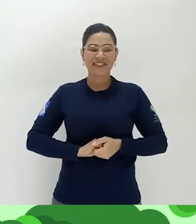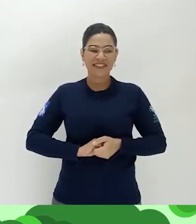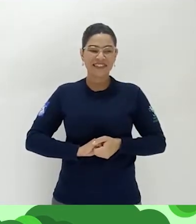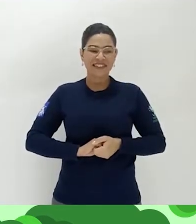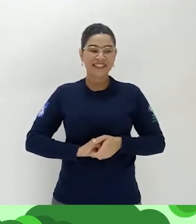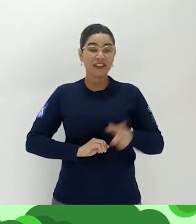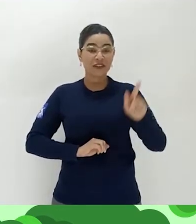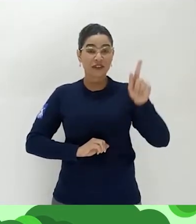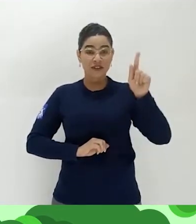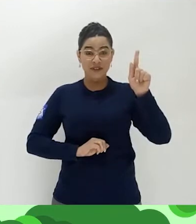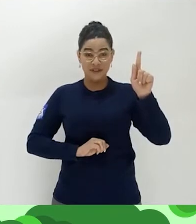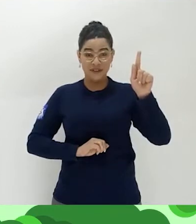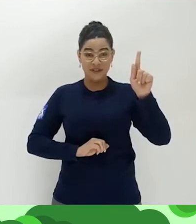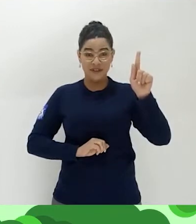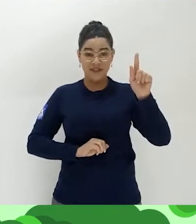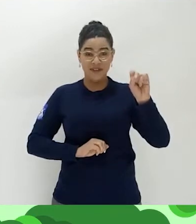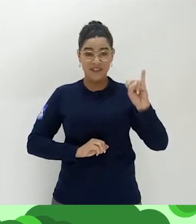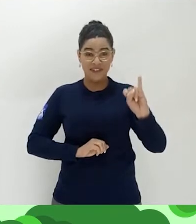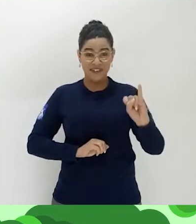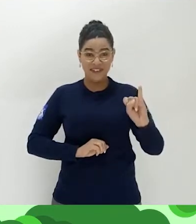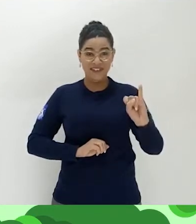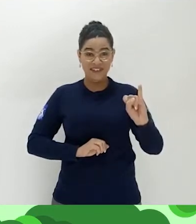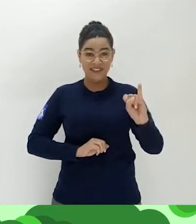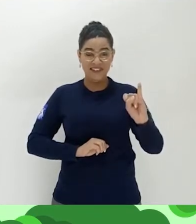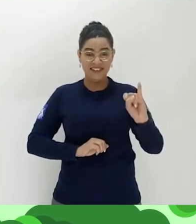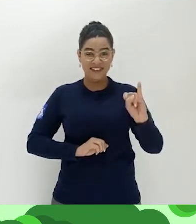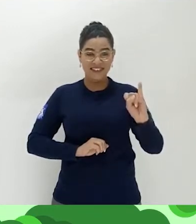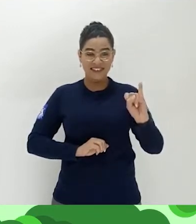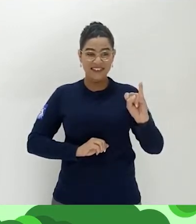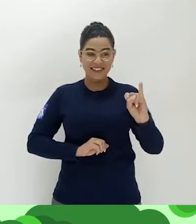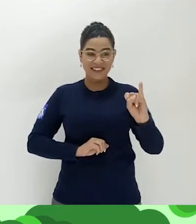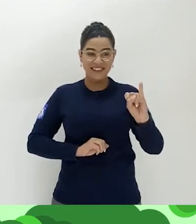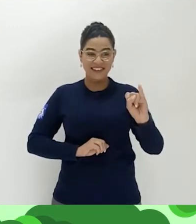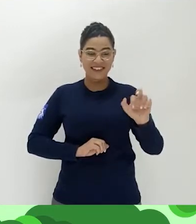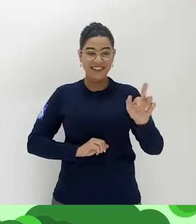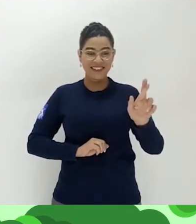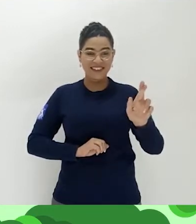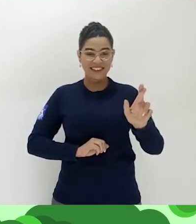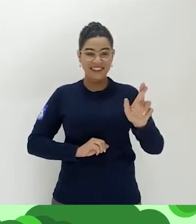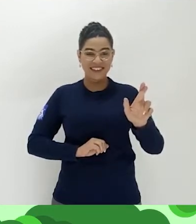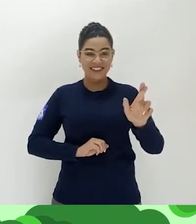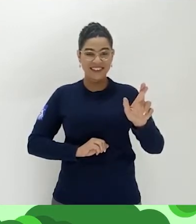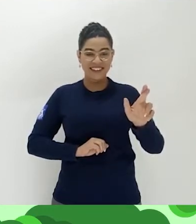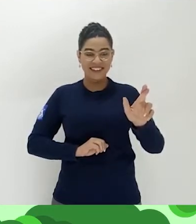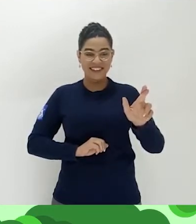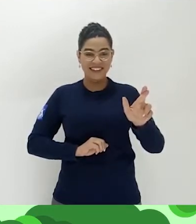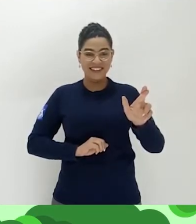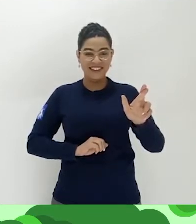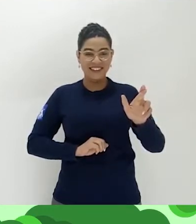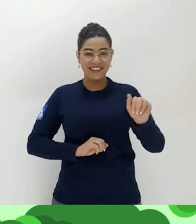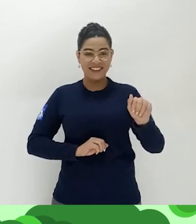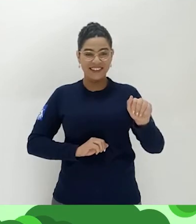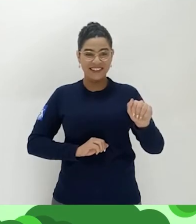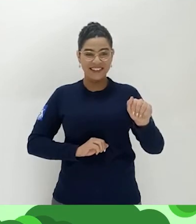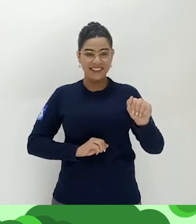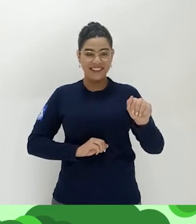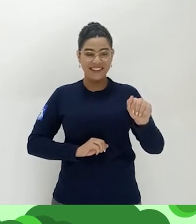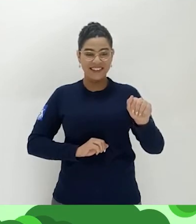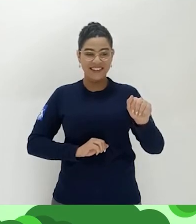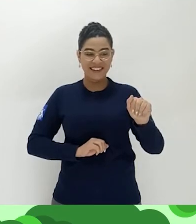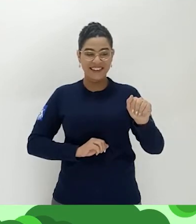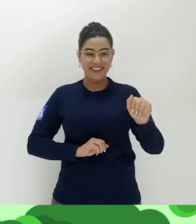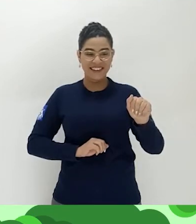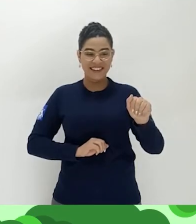Primeiro o G, depois o I, depois o R, depois o A,